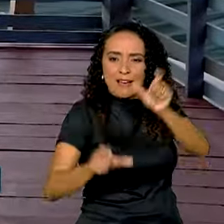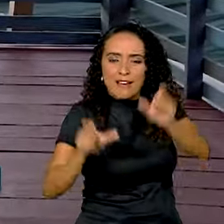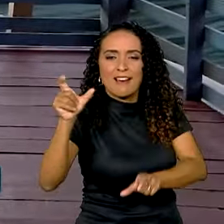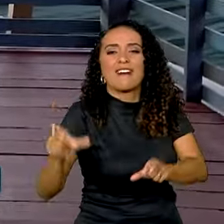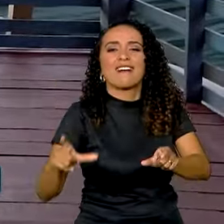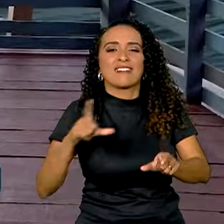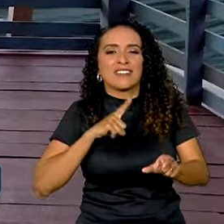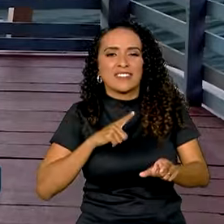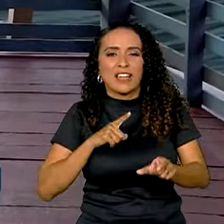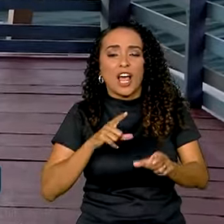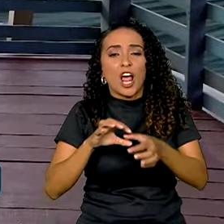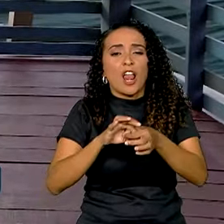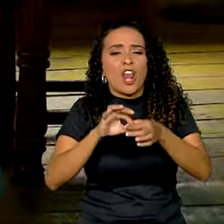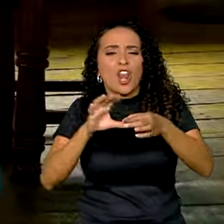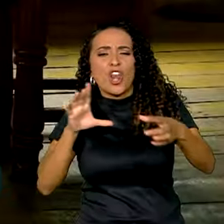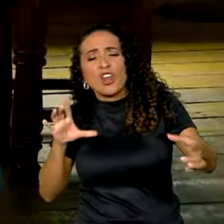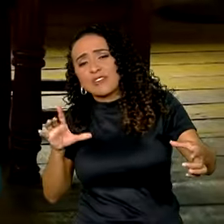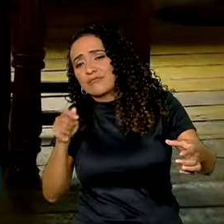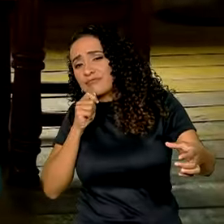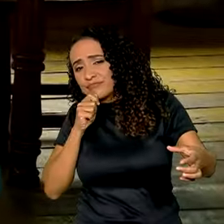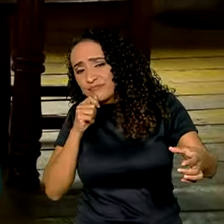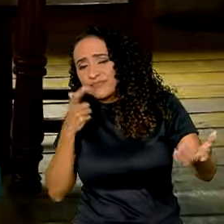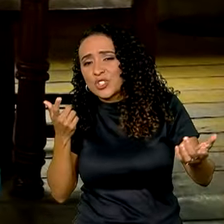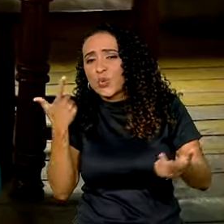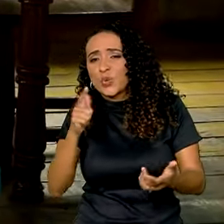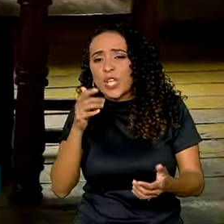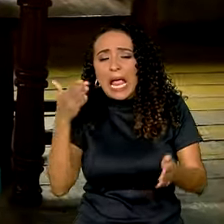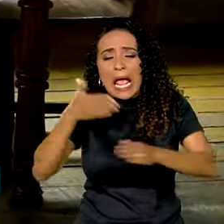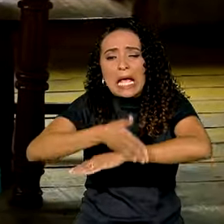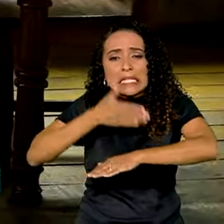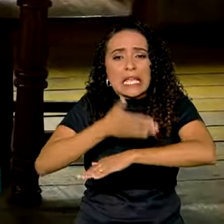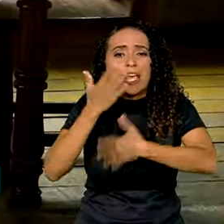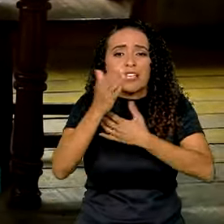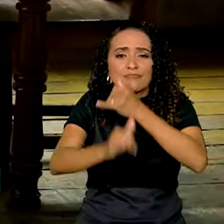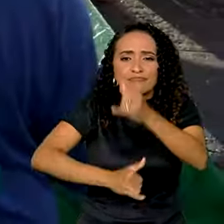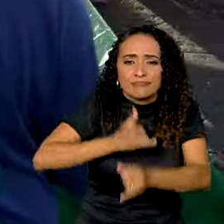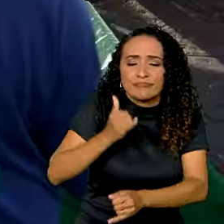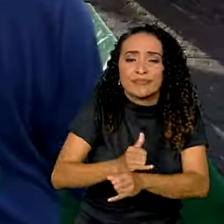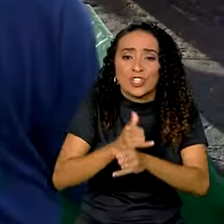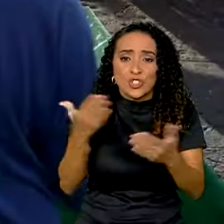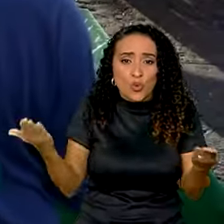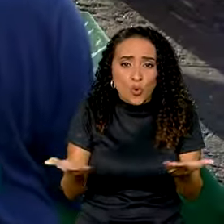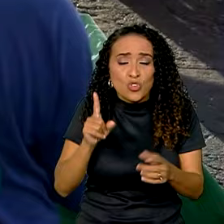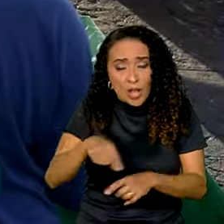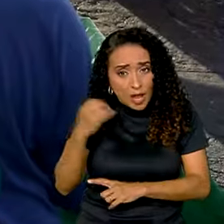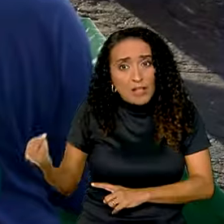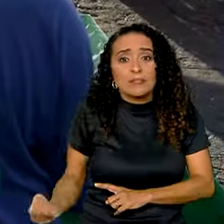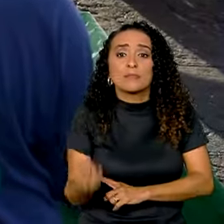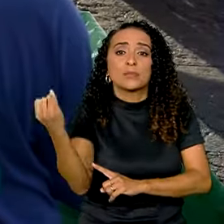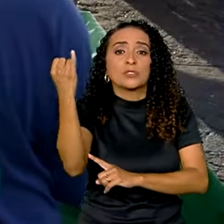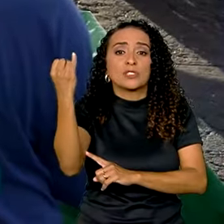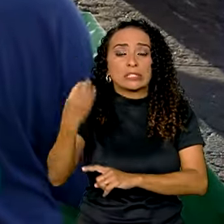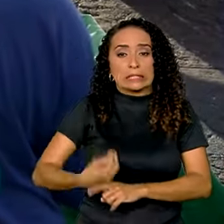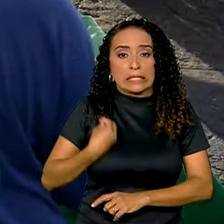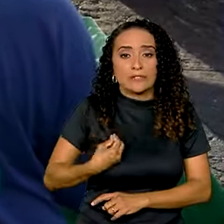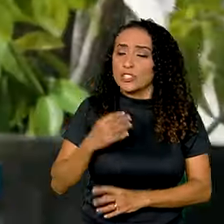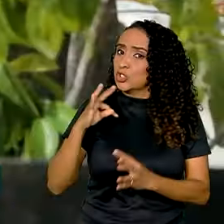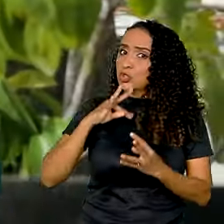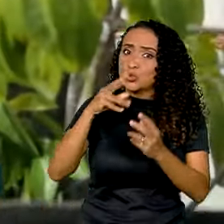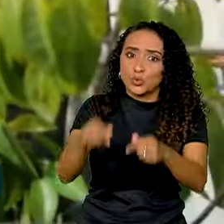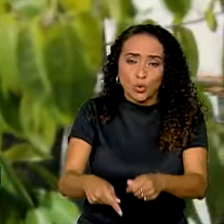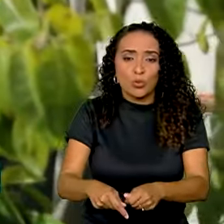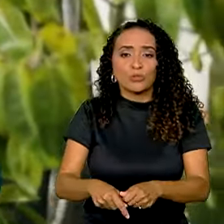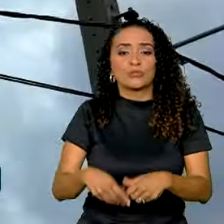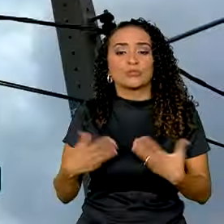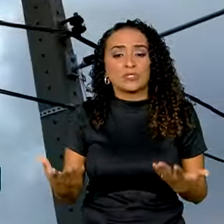ainda estão desconectados e ainda estão sem acesso a esse serviço hoje, que é fundamental na vida de todos, seja,